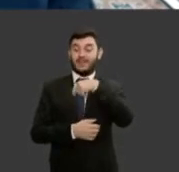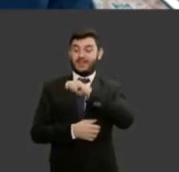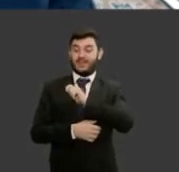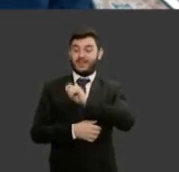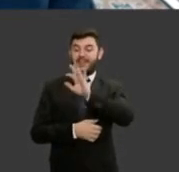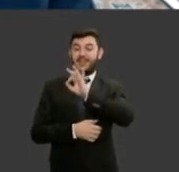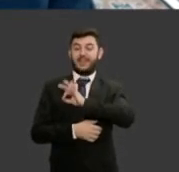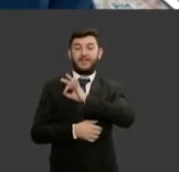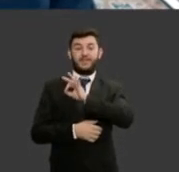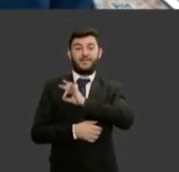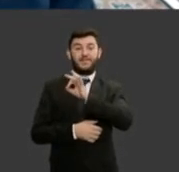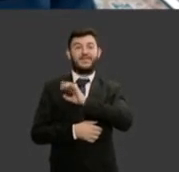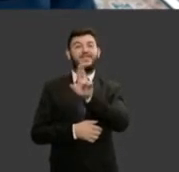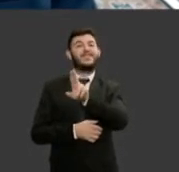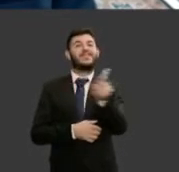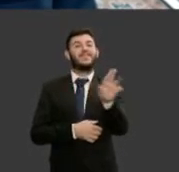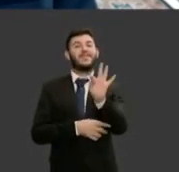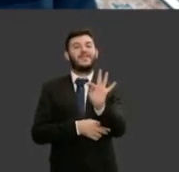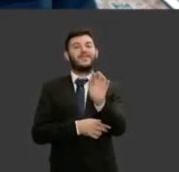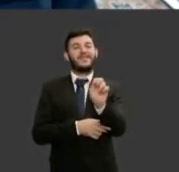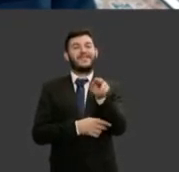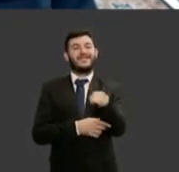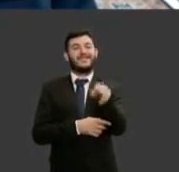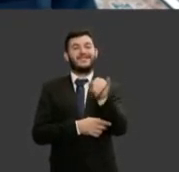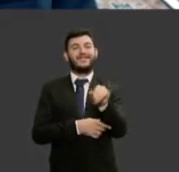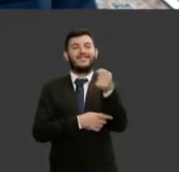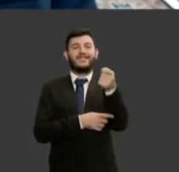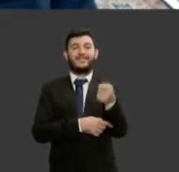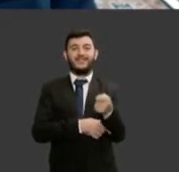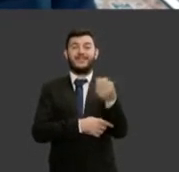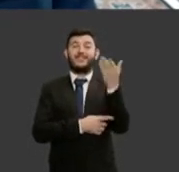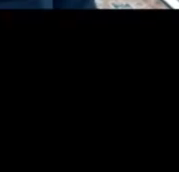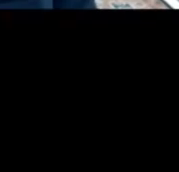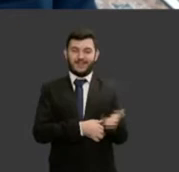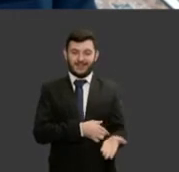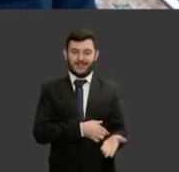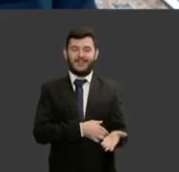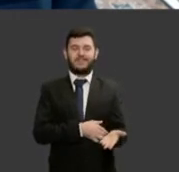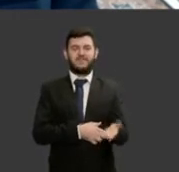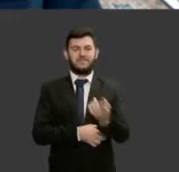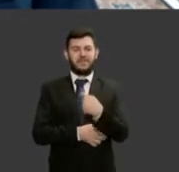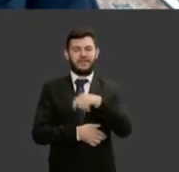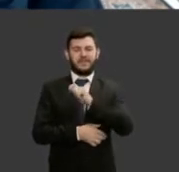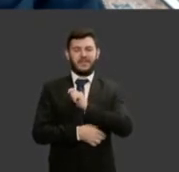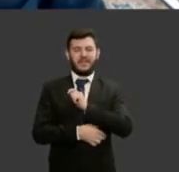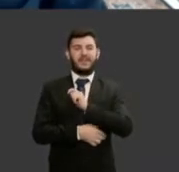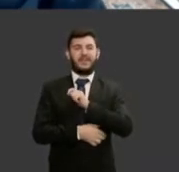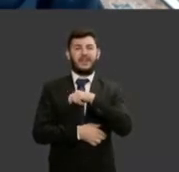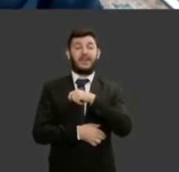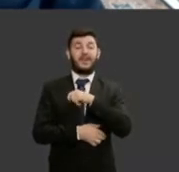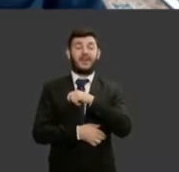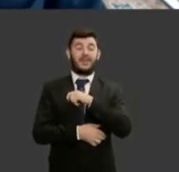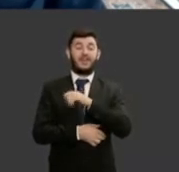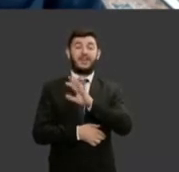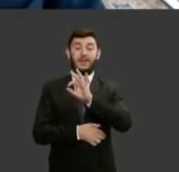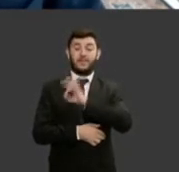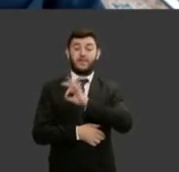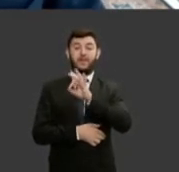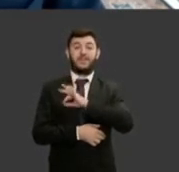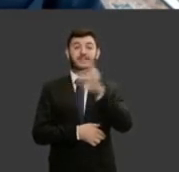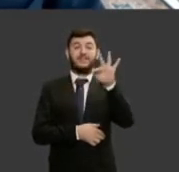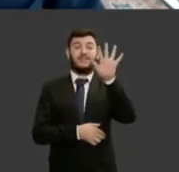vice, a Tânia, que é delegada da Polícia Federal. Em seu nome, quero saudar